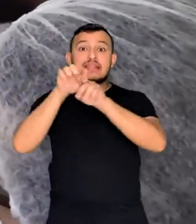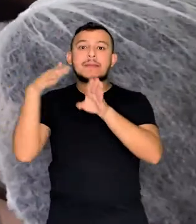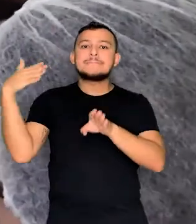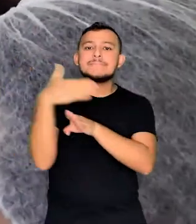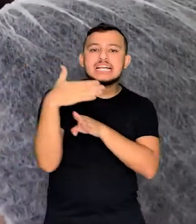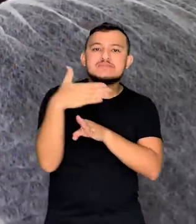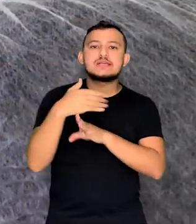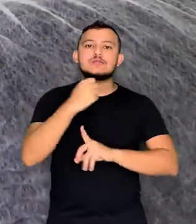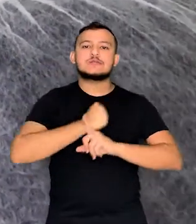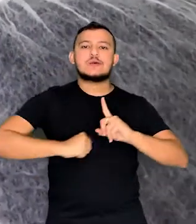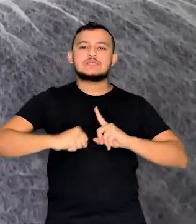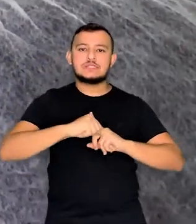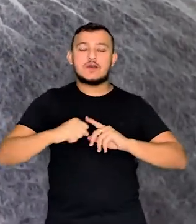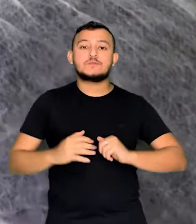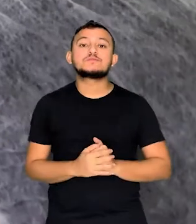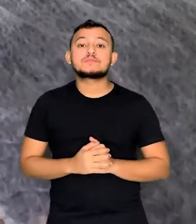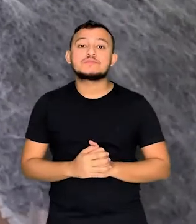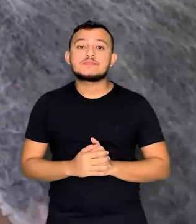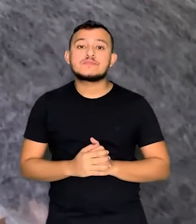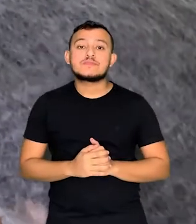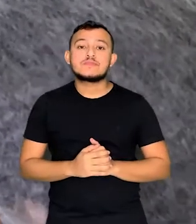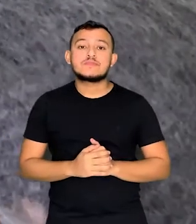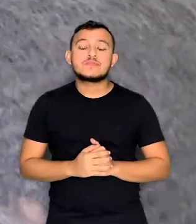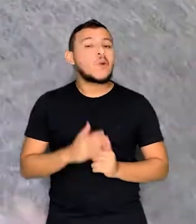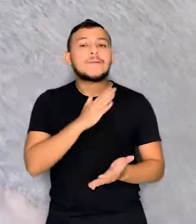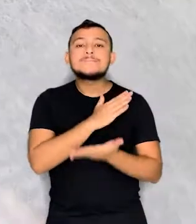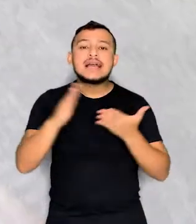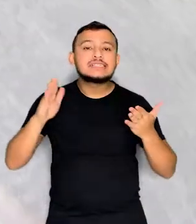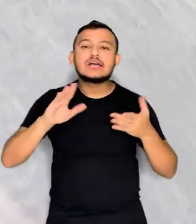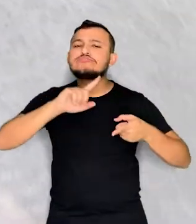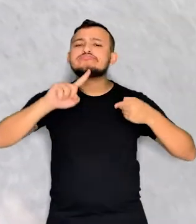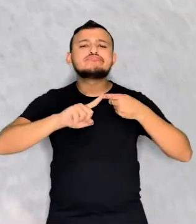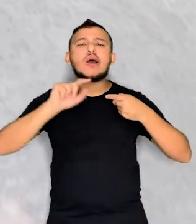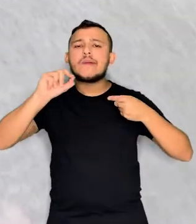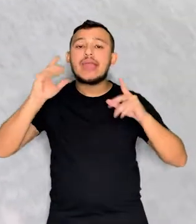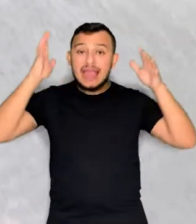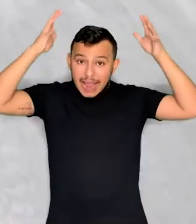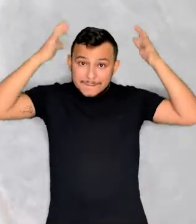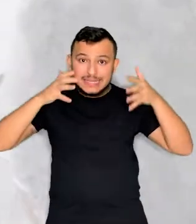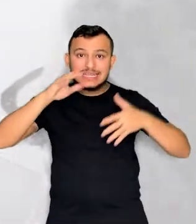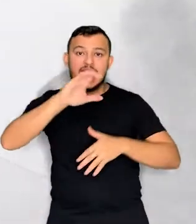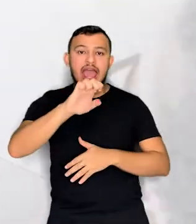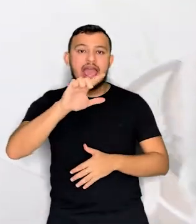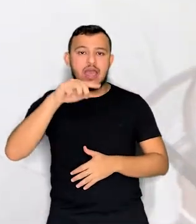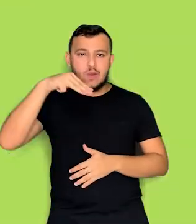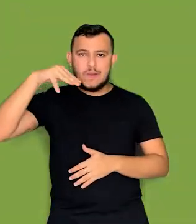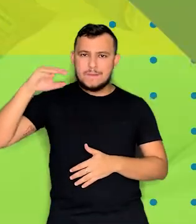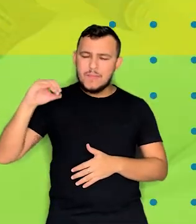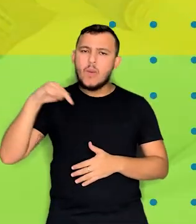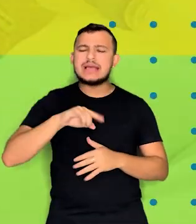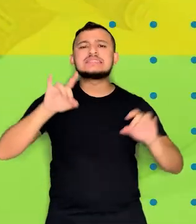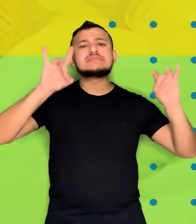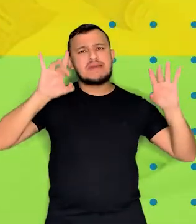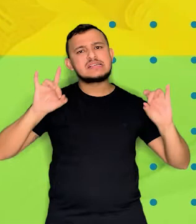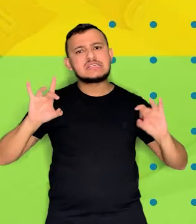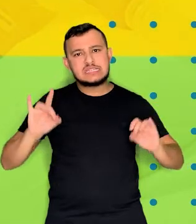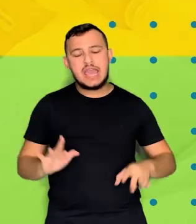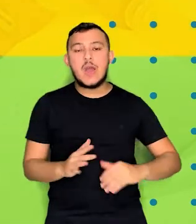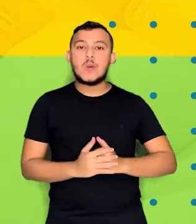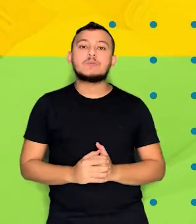e participação social. Começamos pelo capacete ELMO, que merece um capítulo especial.